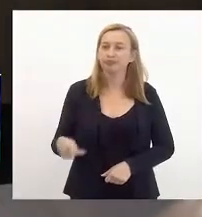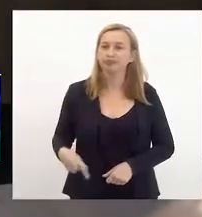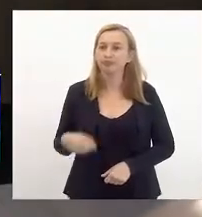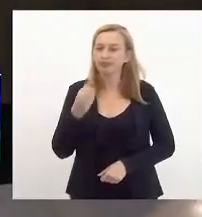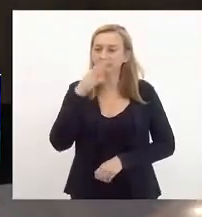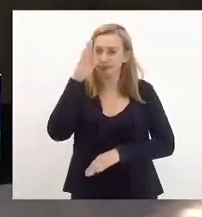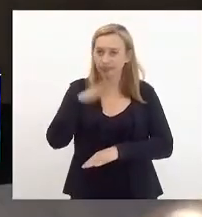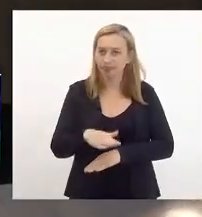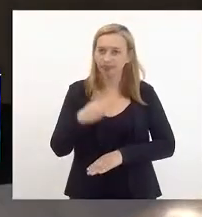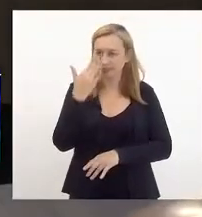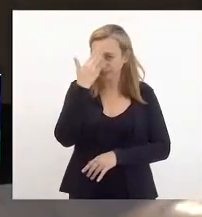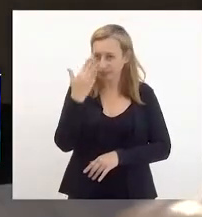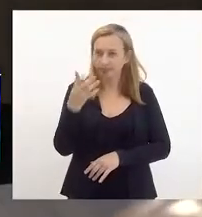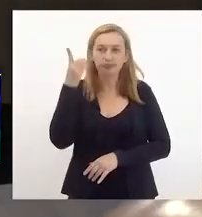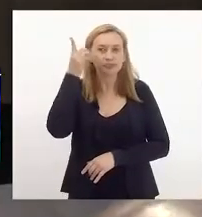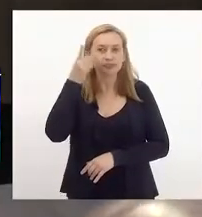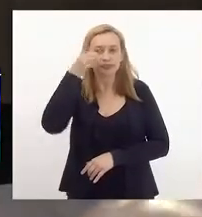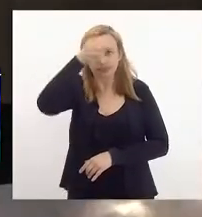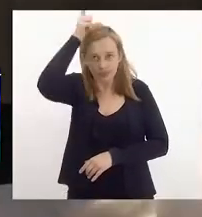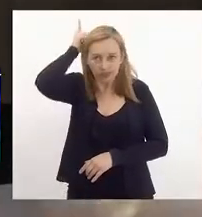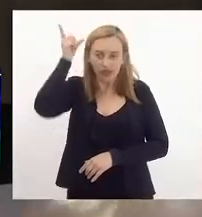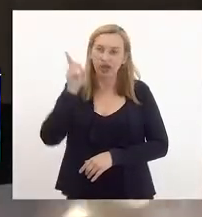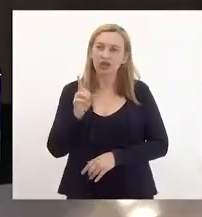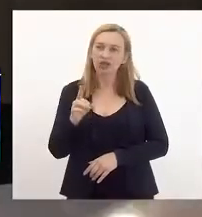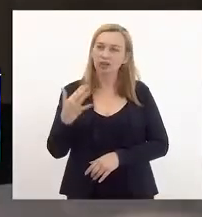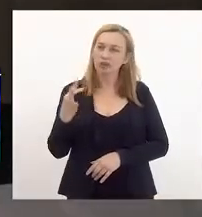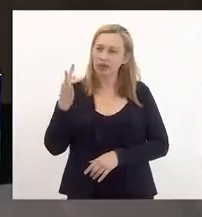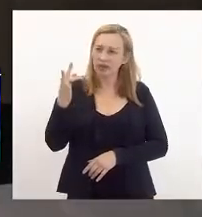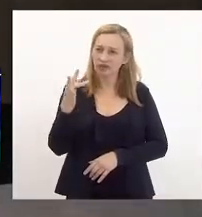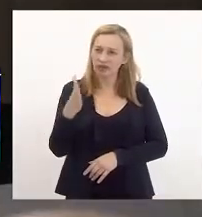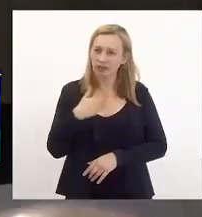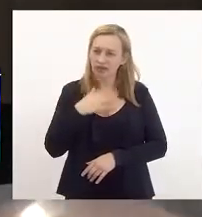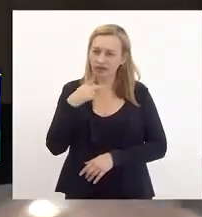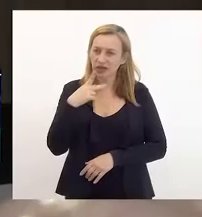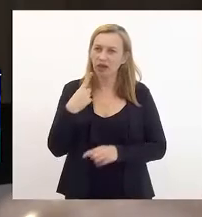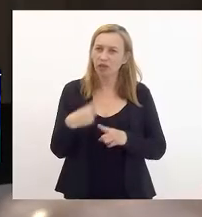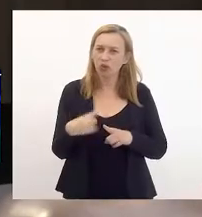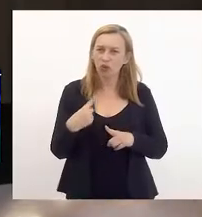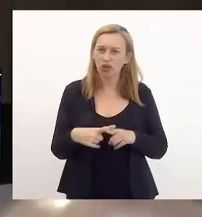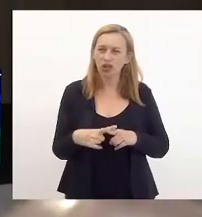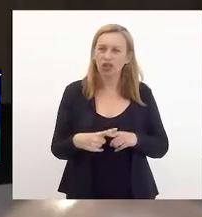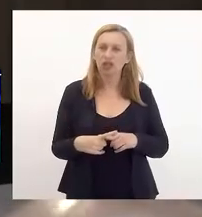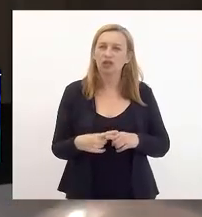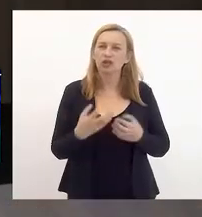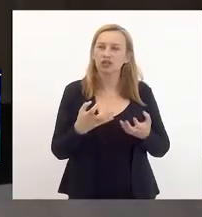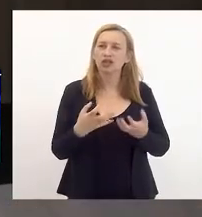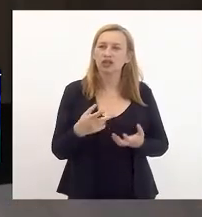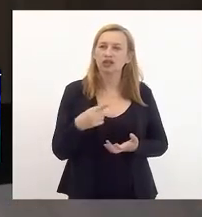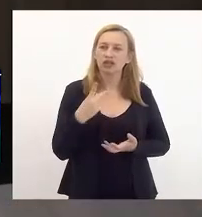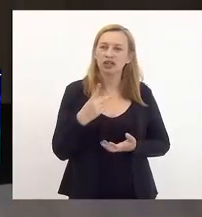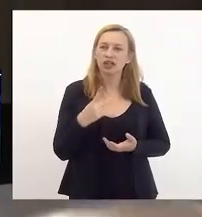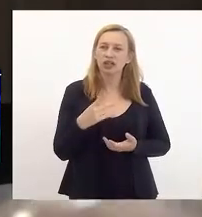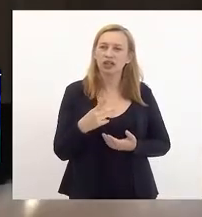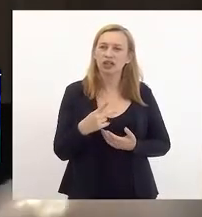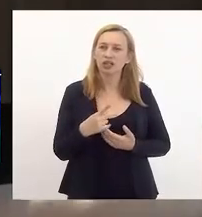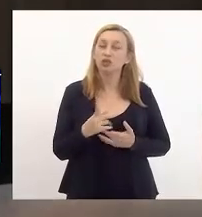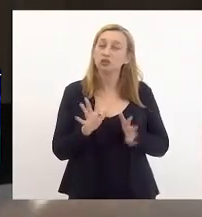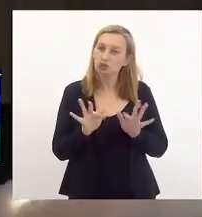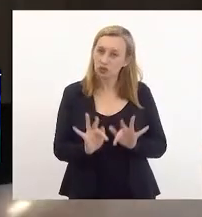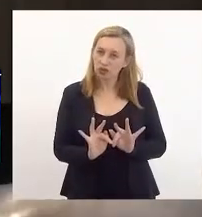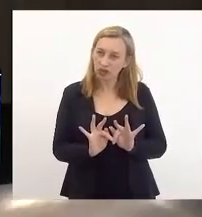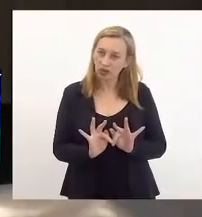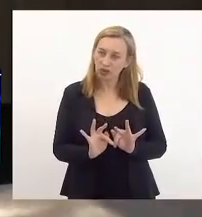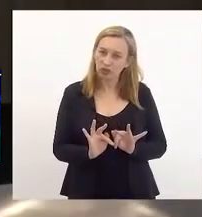boa tarde. Obrigada, deputado Luiz Paulo. Eu vou ser breve, porque eu pretendia fazer essa observação ao final